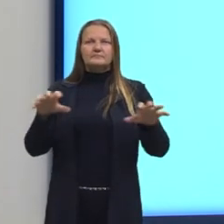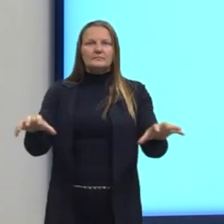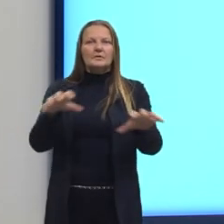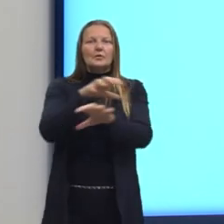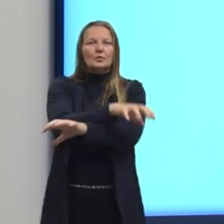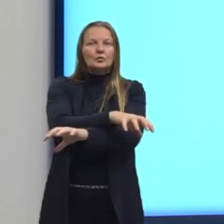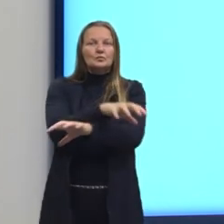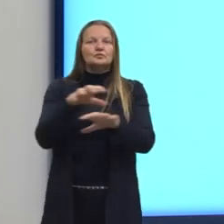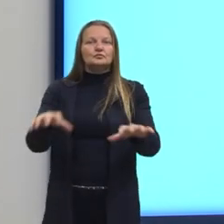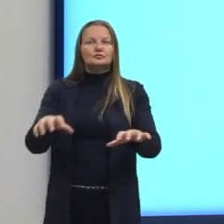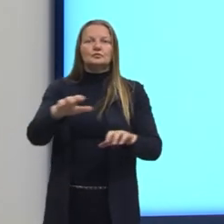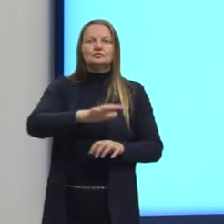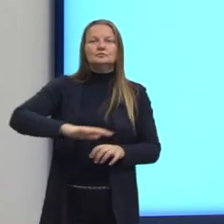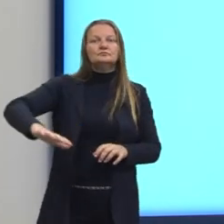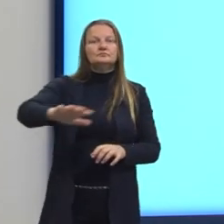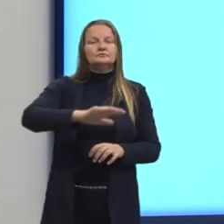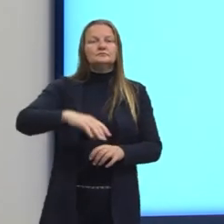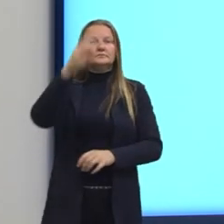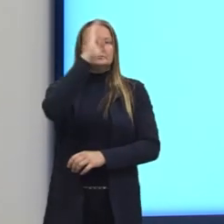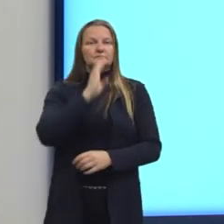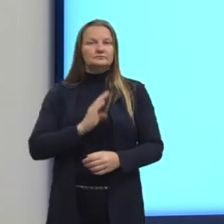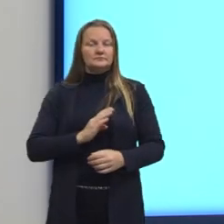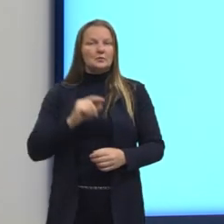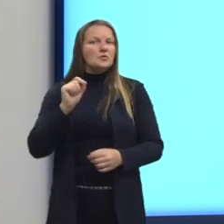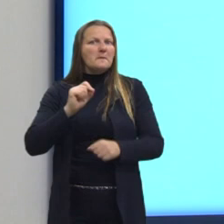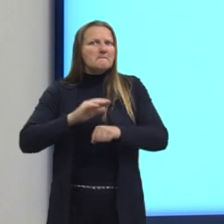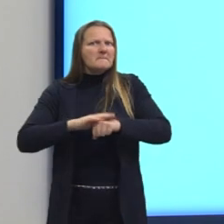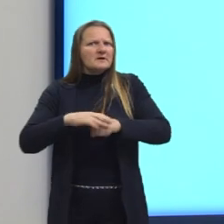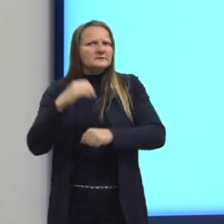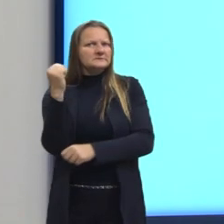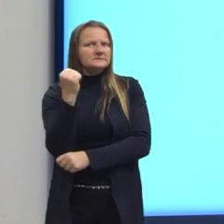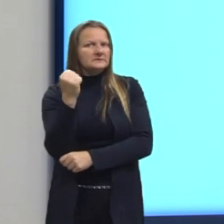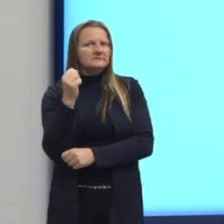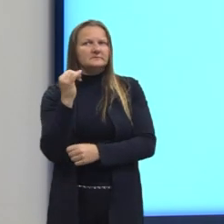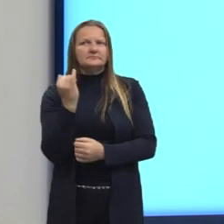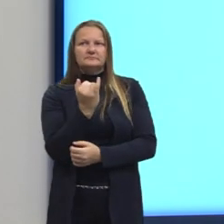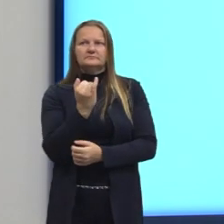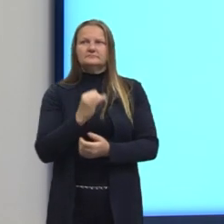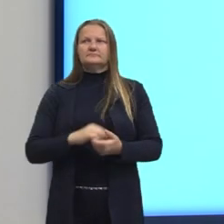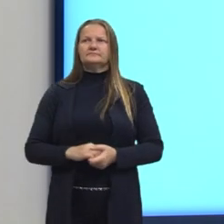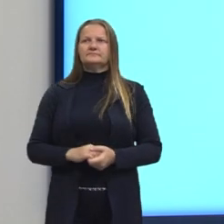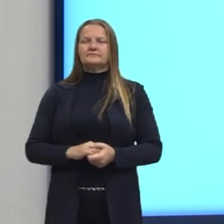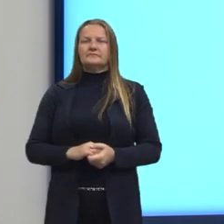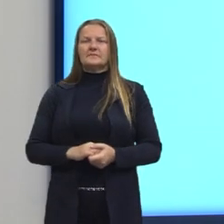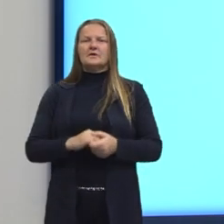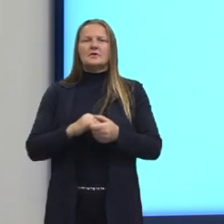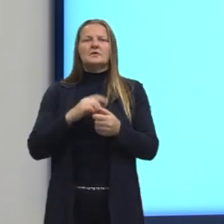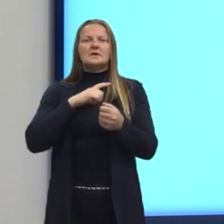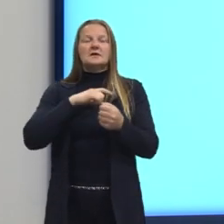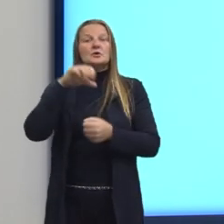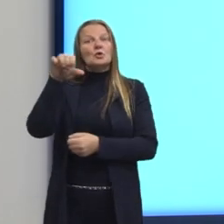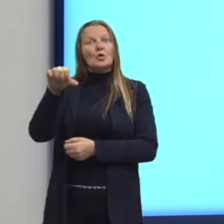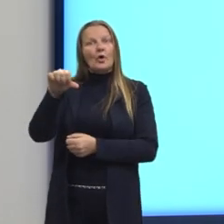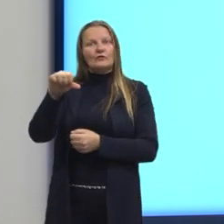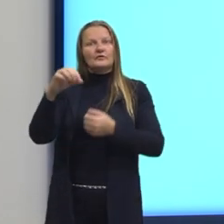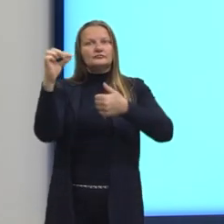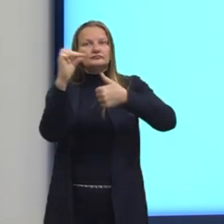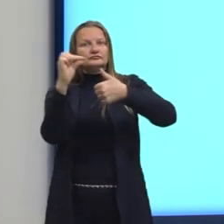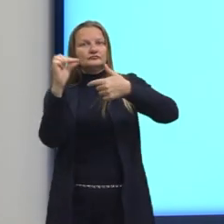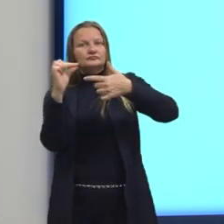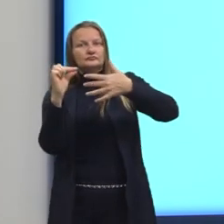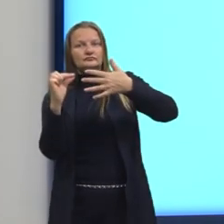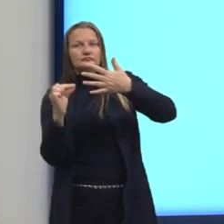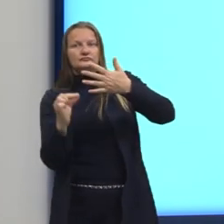que temos aos biomas brasileiros? Bom, eu separei nove, tá, as